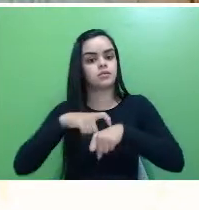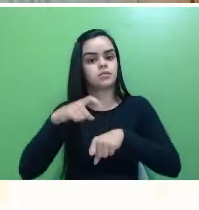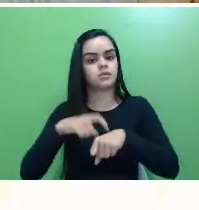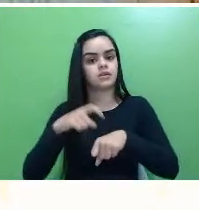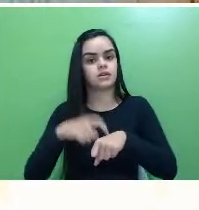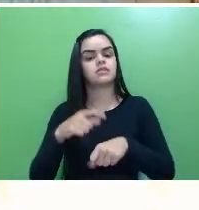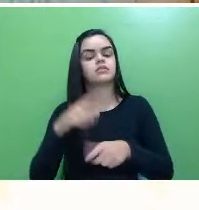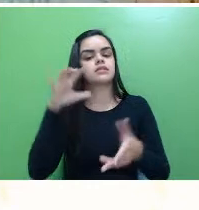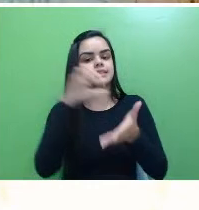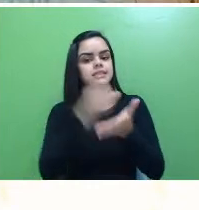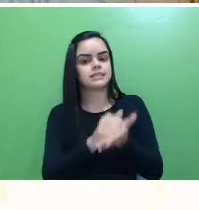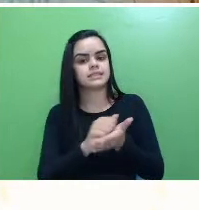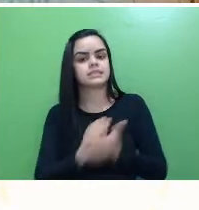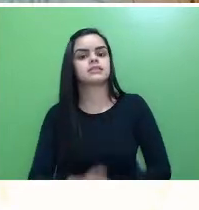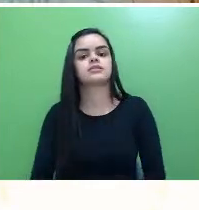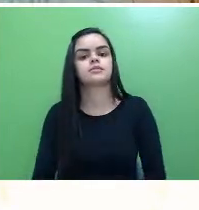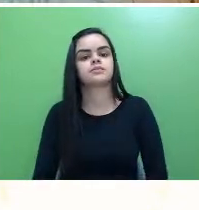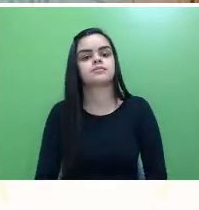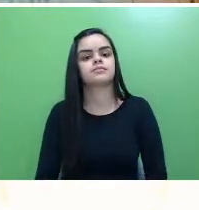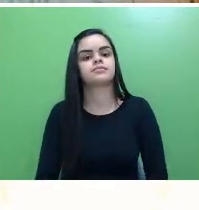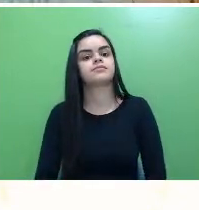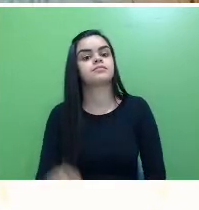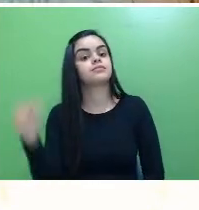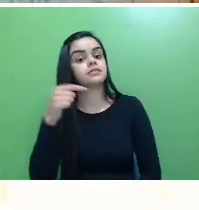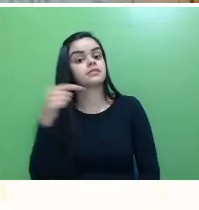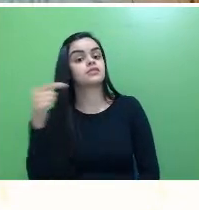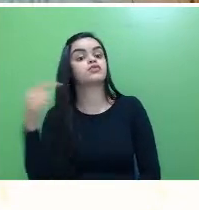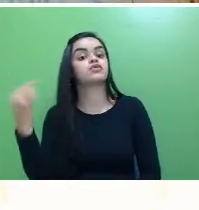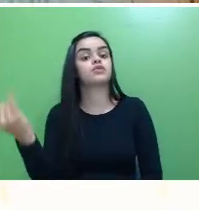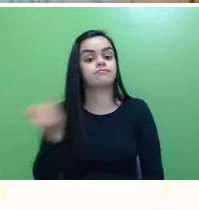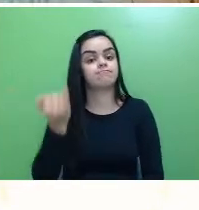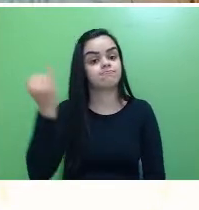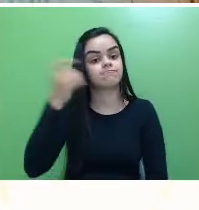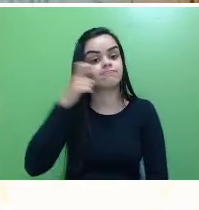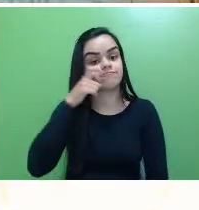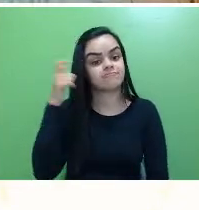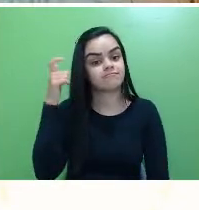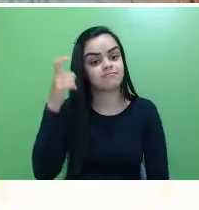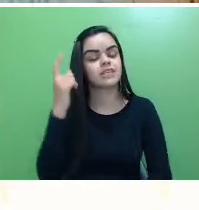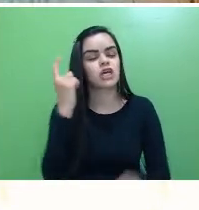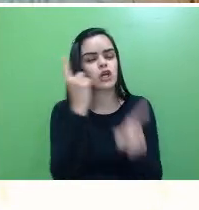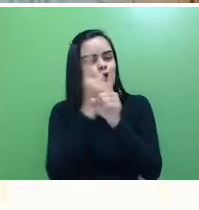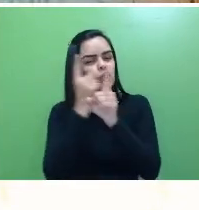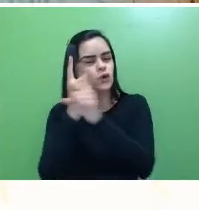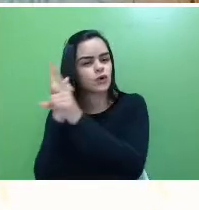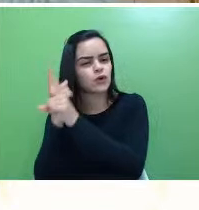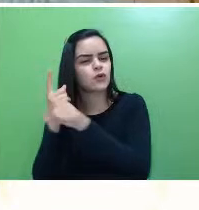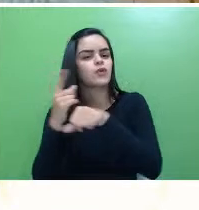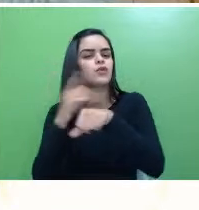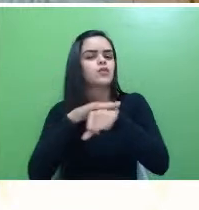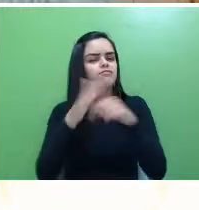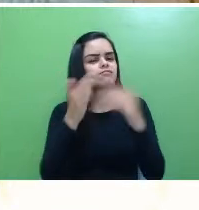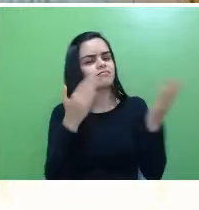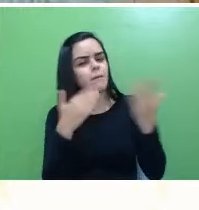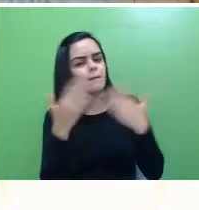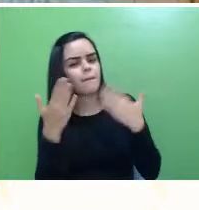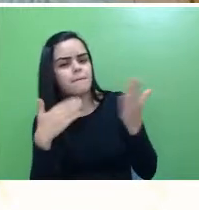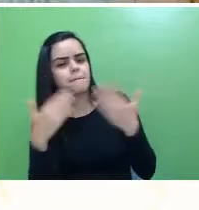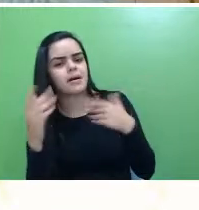credenciamento. Esse momento foi muito interessante, porque além das pessoas se encontrarem, conversarem um pouco,